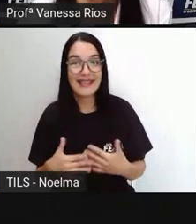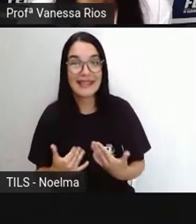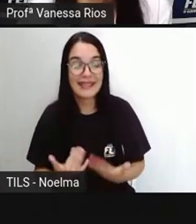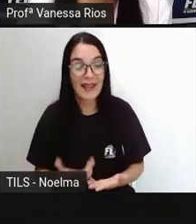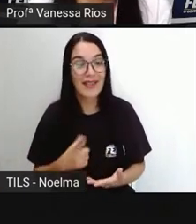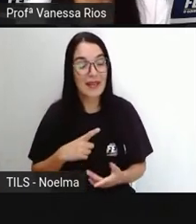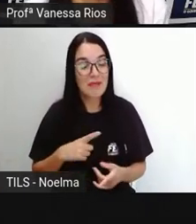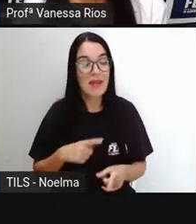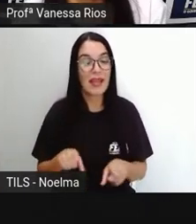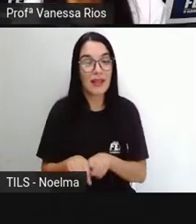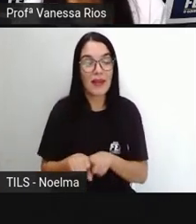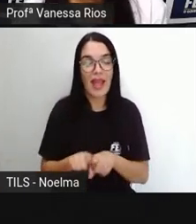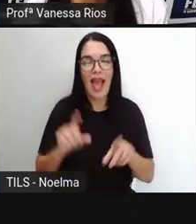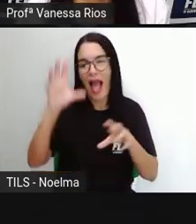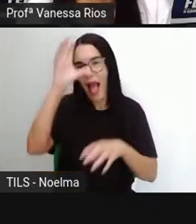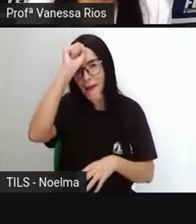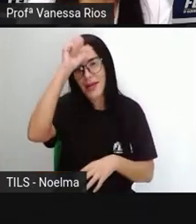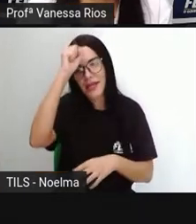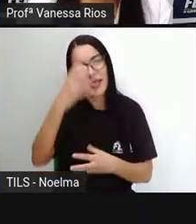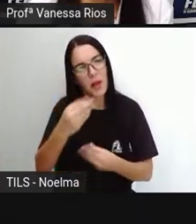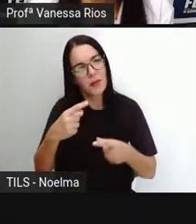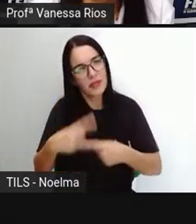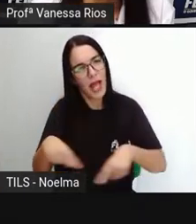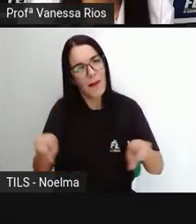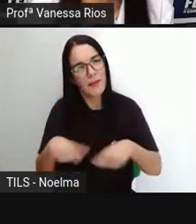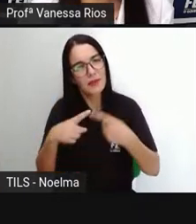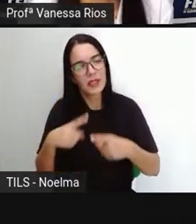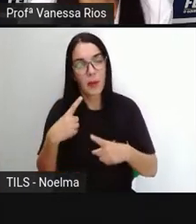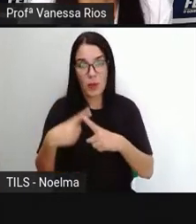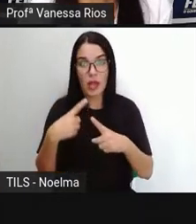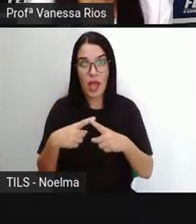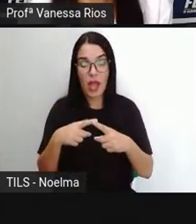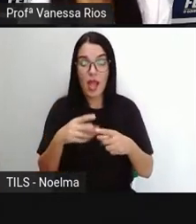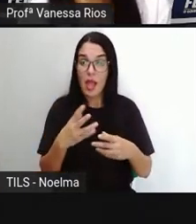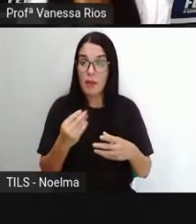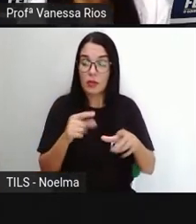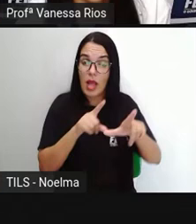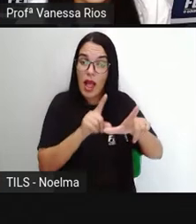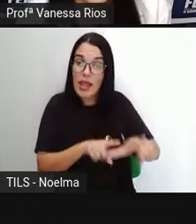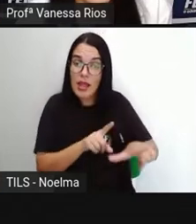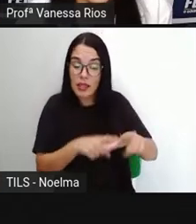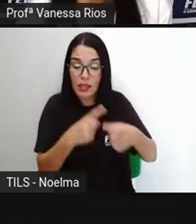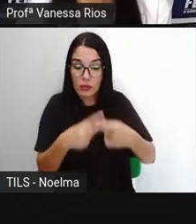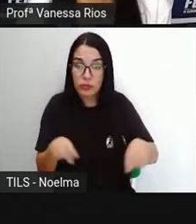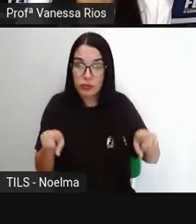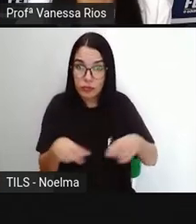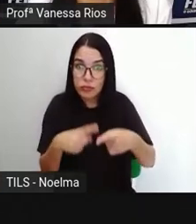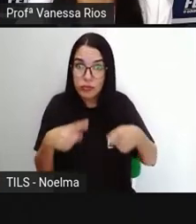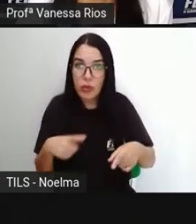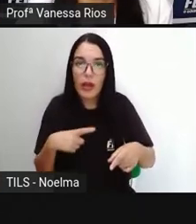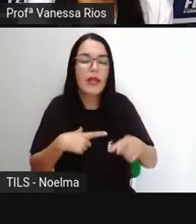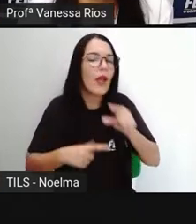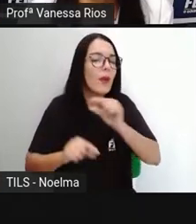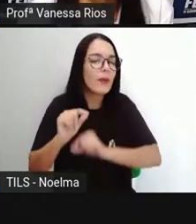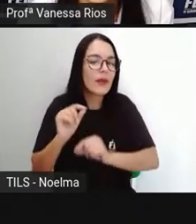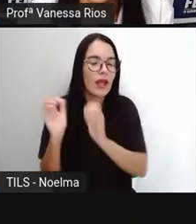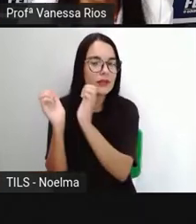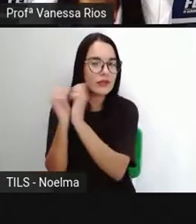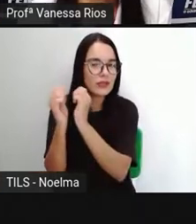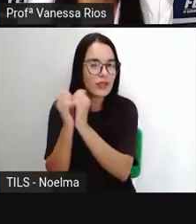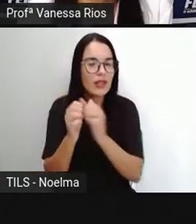A gente já observou aí que as canções, elas são também gêneros textuais com características